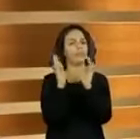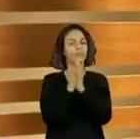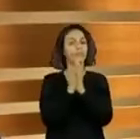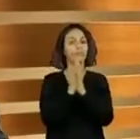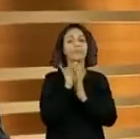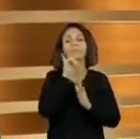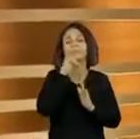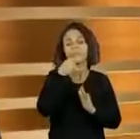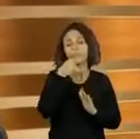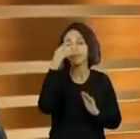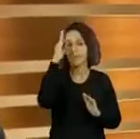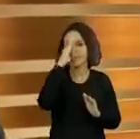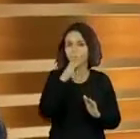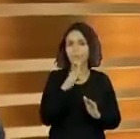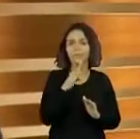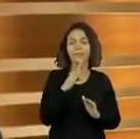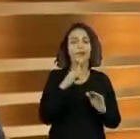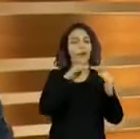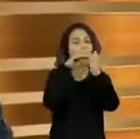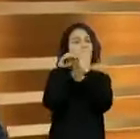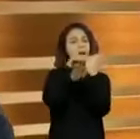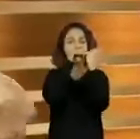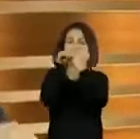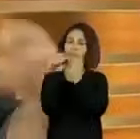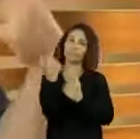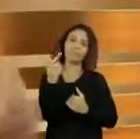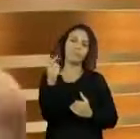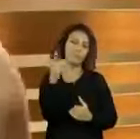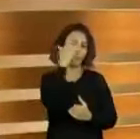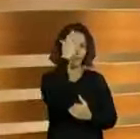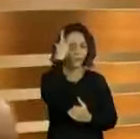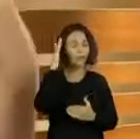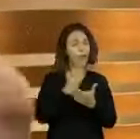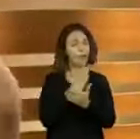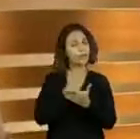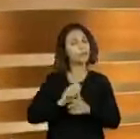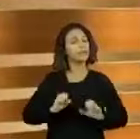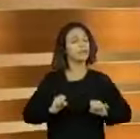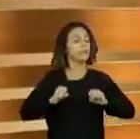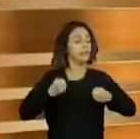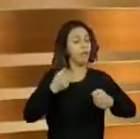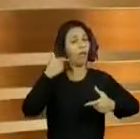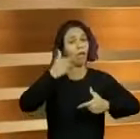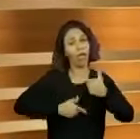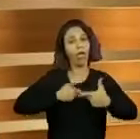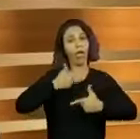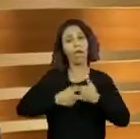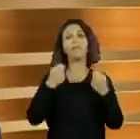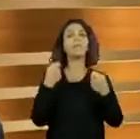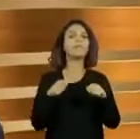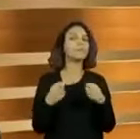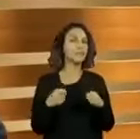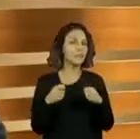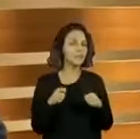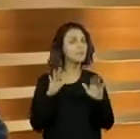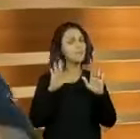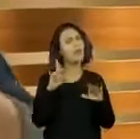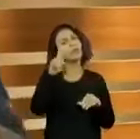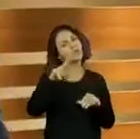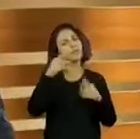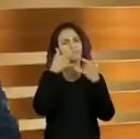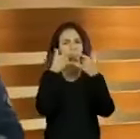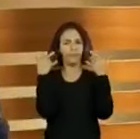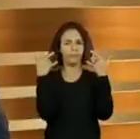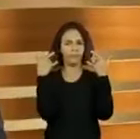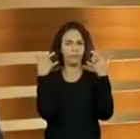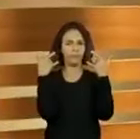Infelizmente, o Brasil é um país muito desigual e muitas pessoas, infelizmente, estão tendo que enfrentar isso aí aos trancos e barrancos. Então, usa a máscara.